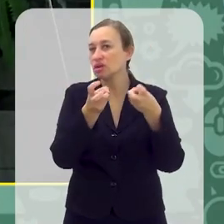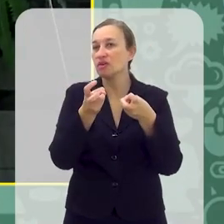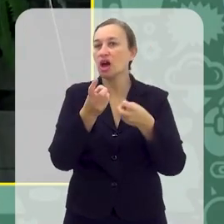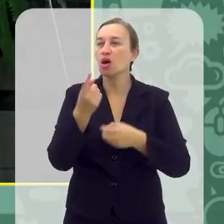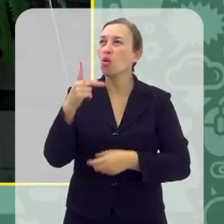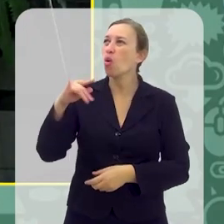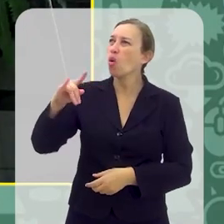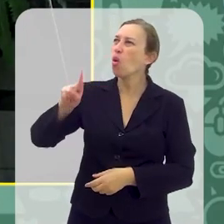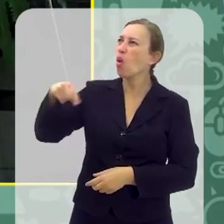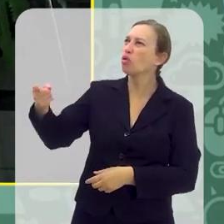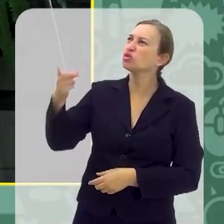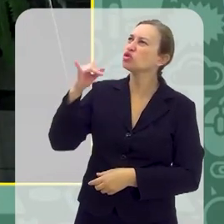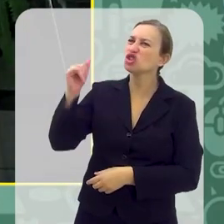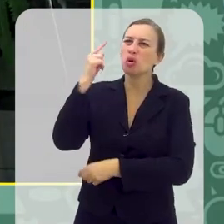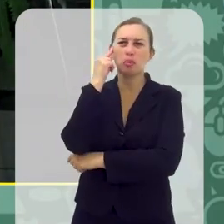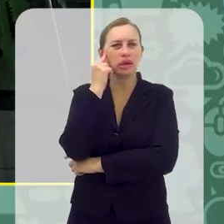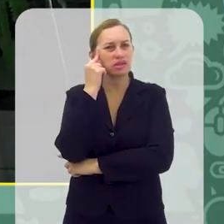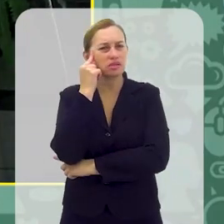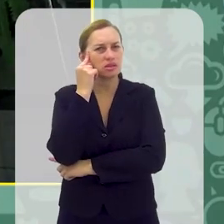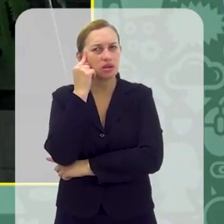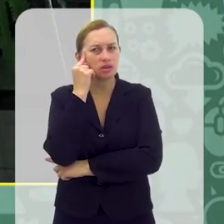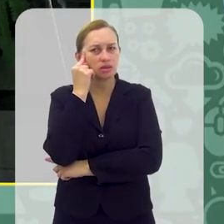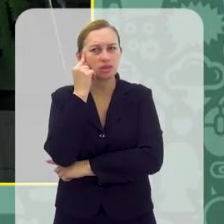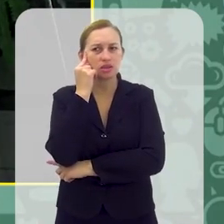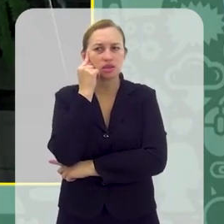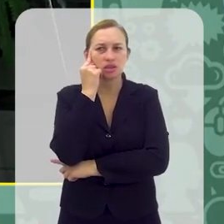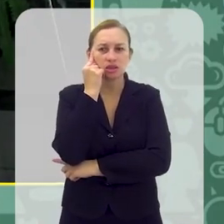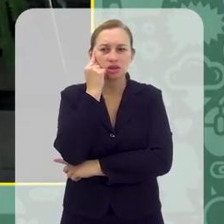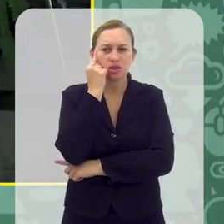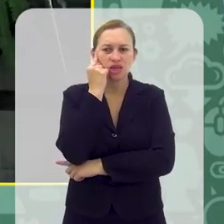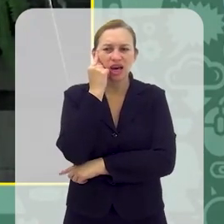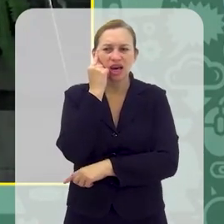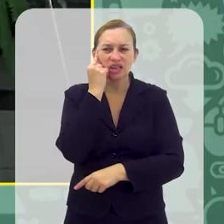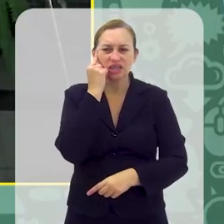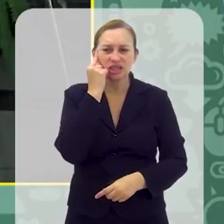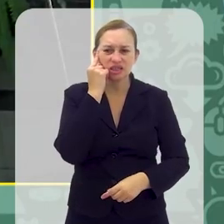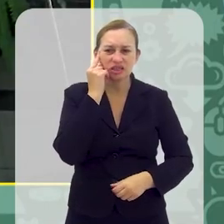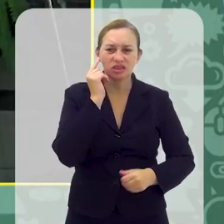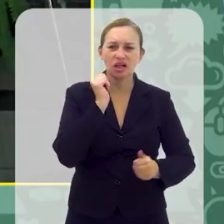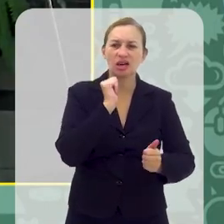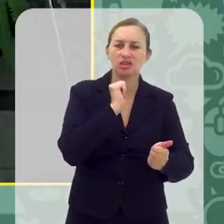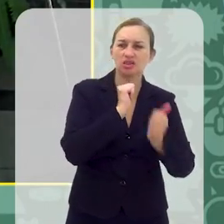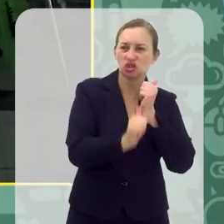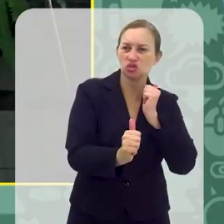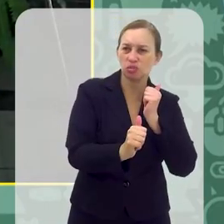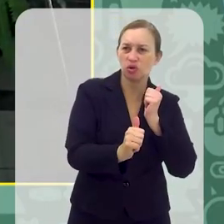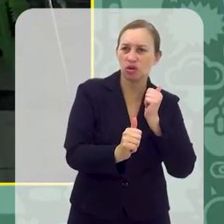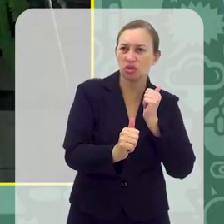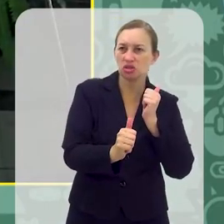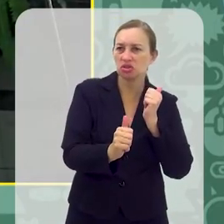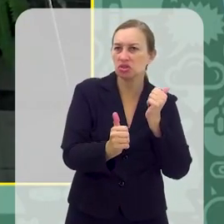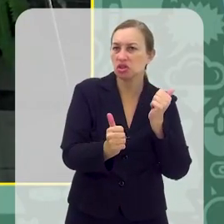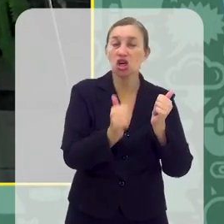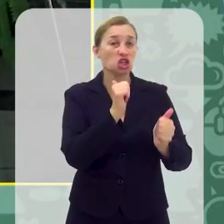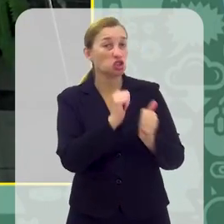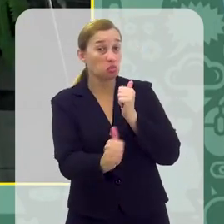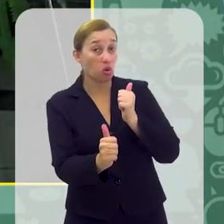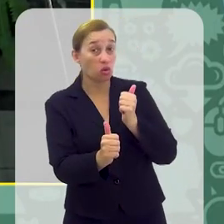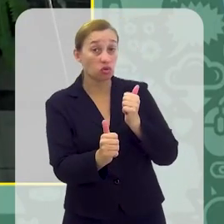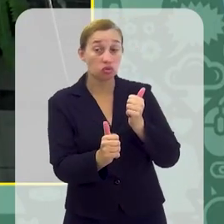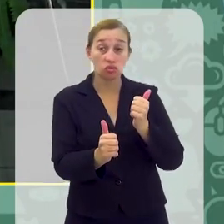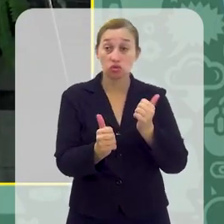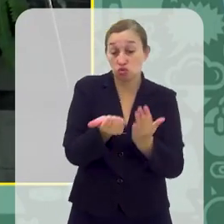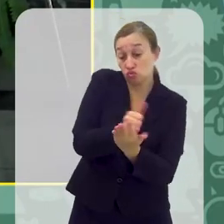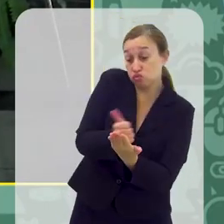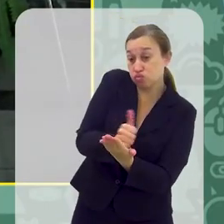Outro dia eu estava pensando, recentemente, eu estava pensando nos atletas de e-sports, né, e-sports são os esportes de jogos de